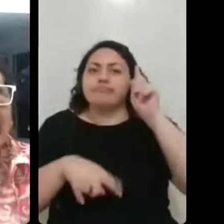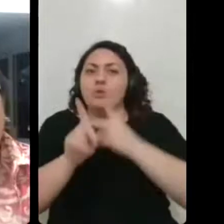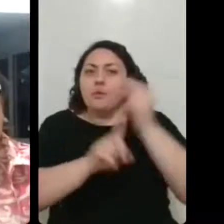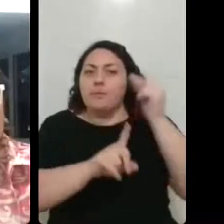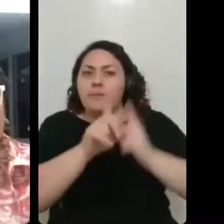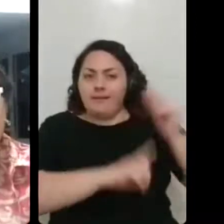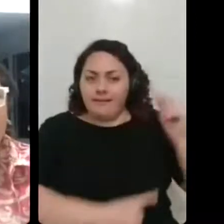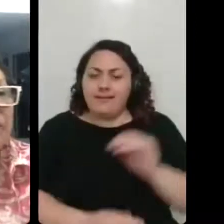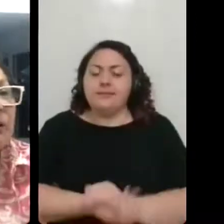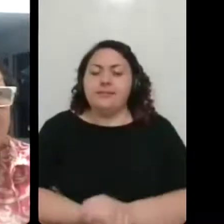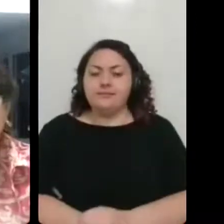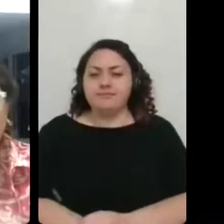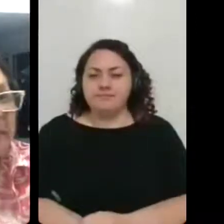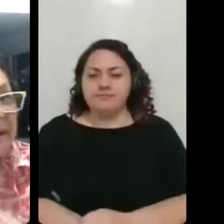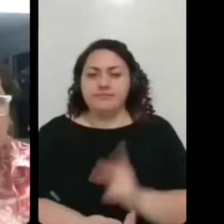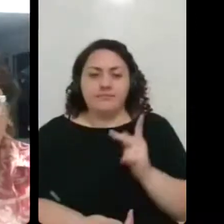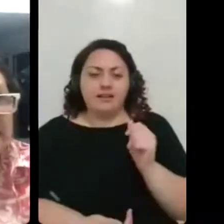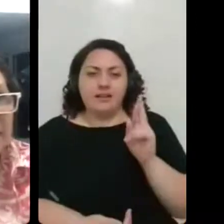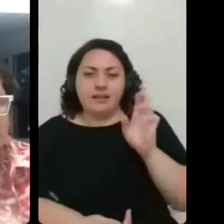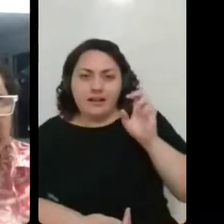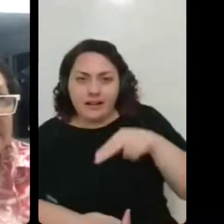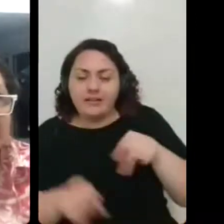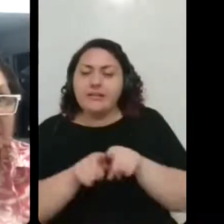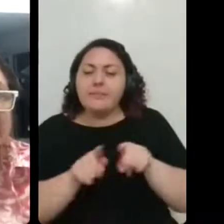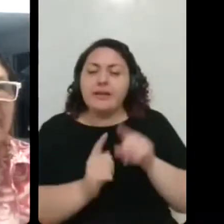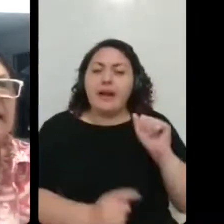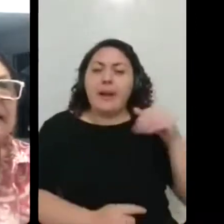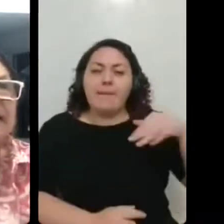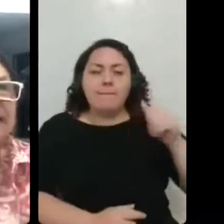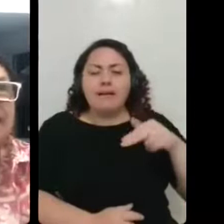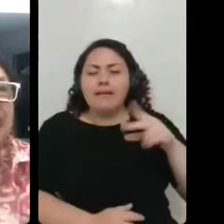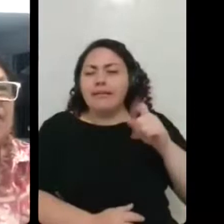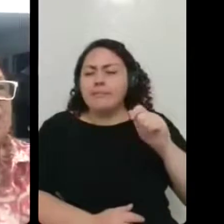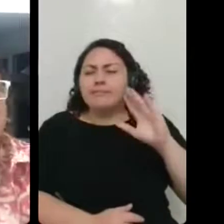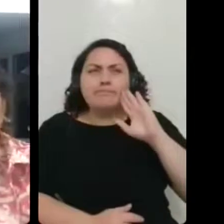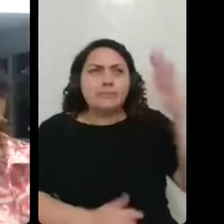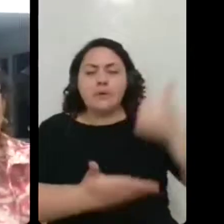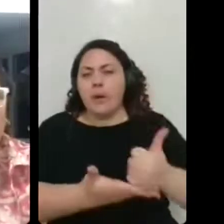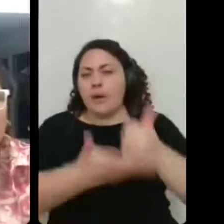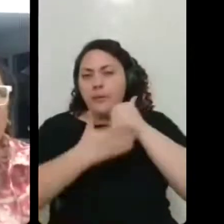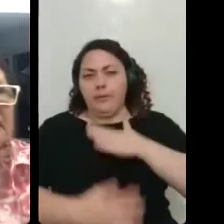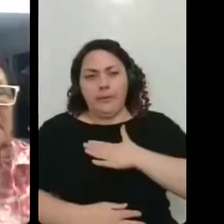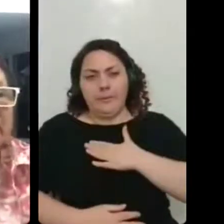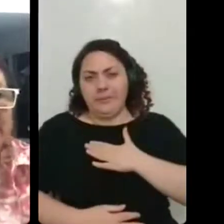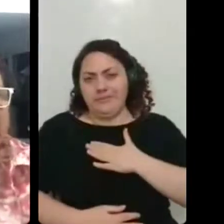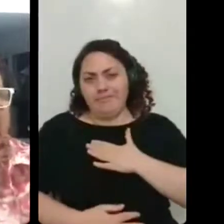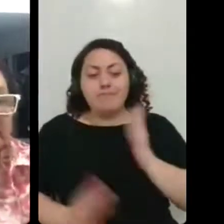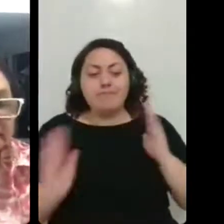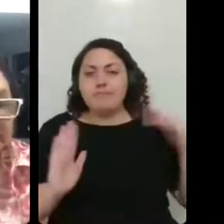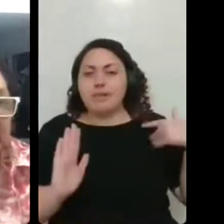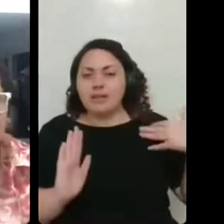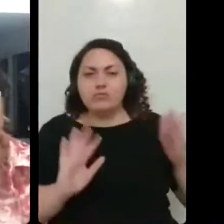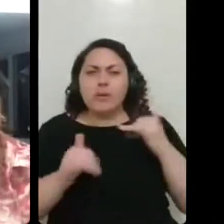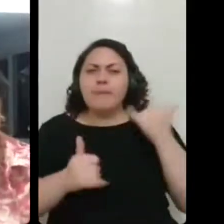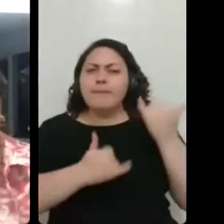A Karen e a Amanda foram fundamentais nesse processo, né? A gente brincou muito nesses meses.